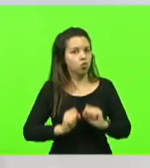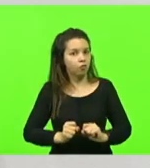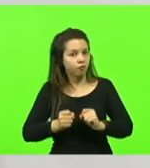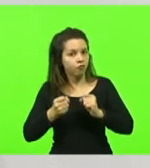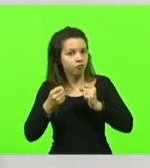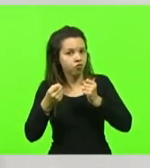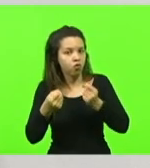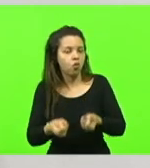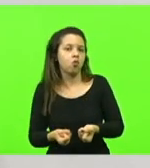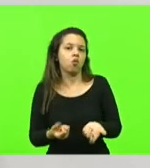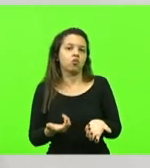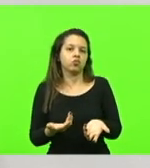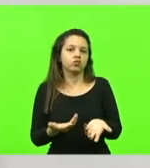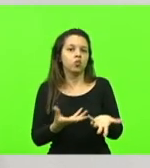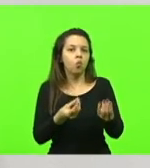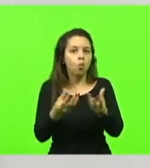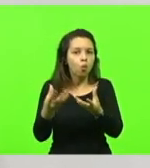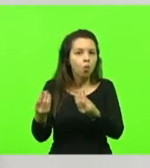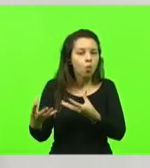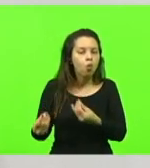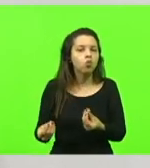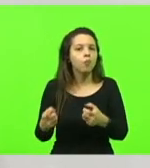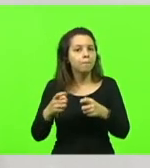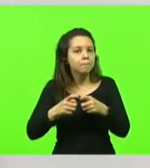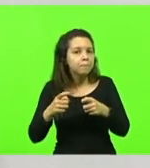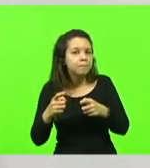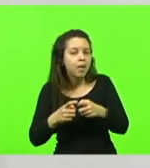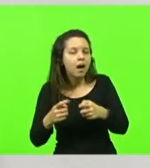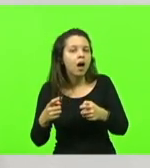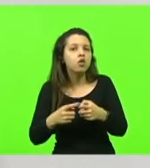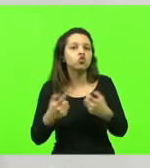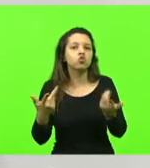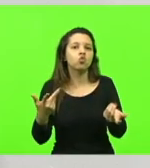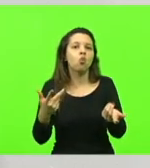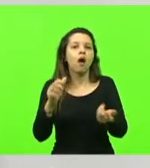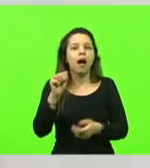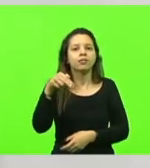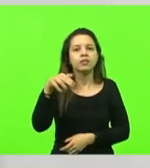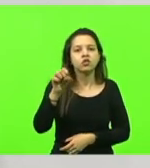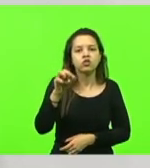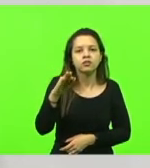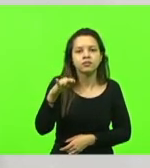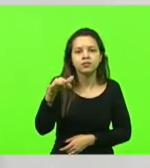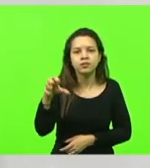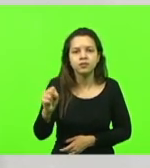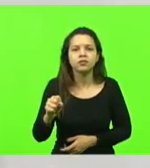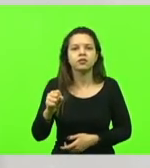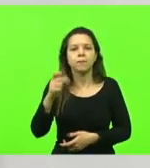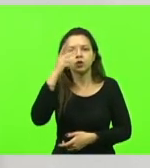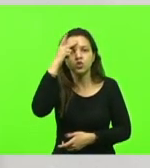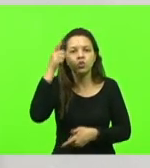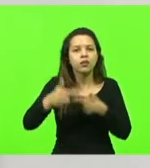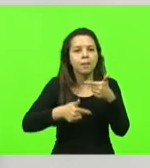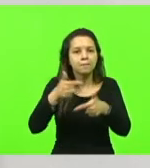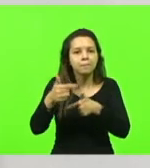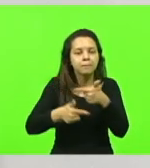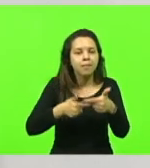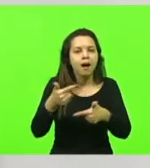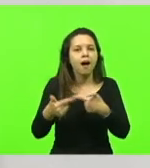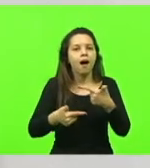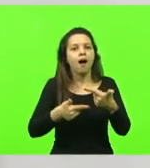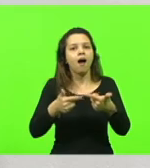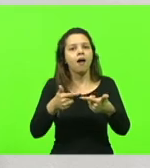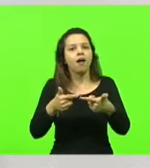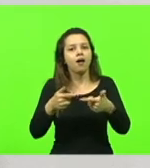de tantos anestesistas, de tantas pessoas que trabalham em sala de parto, dos ginecologistas, de obstetras,